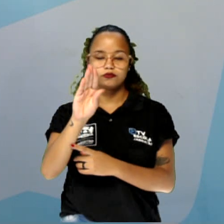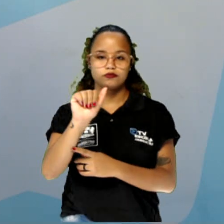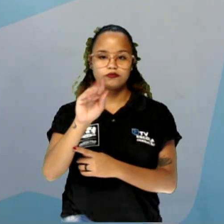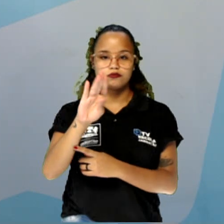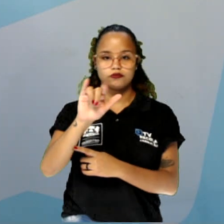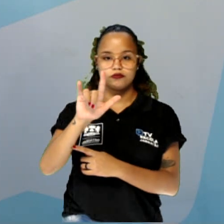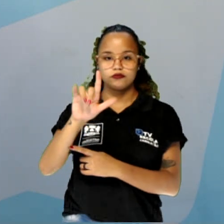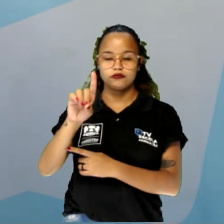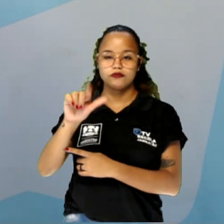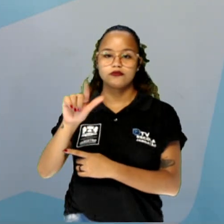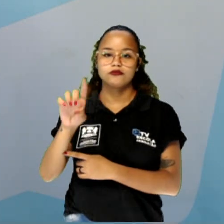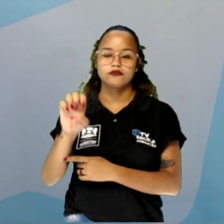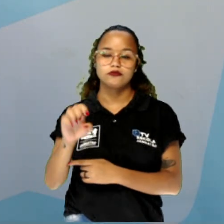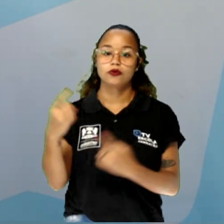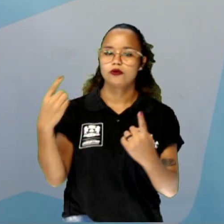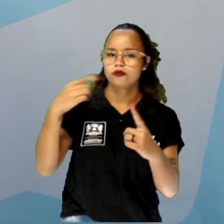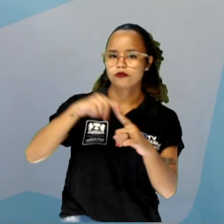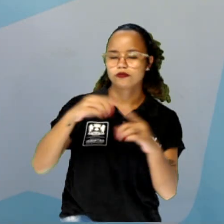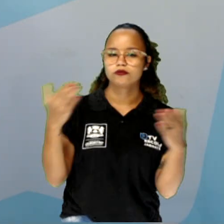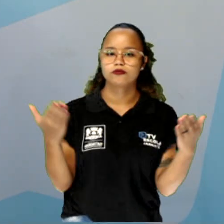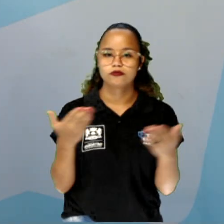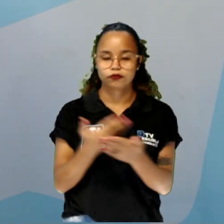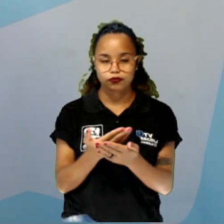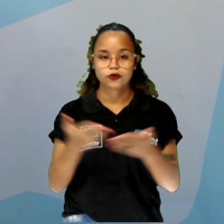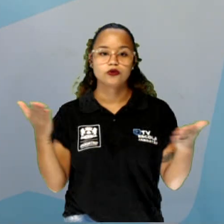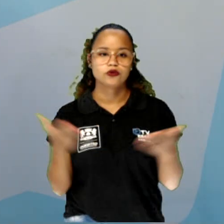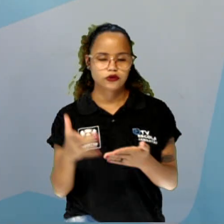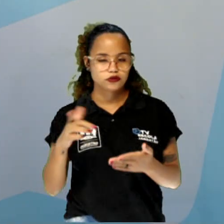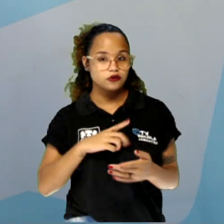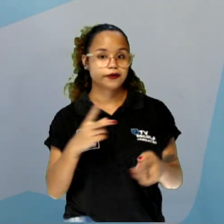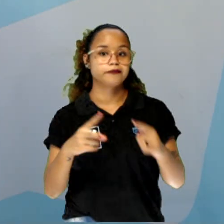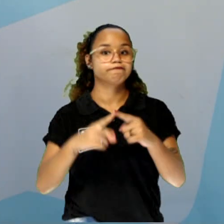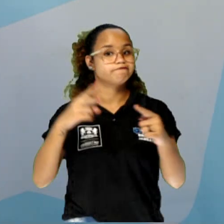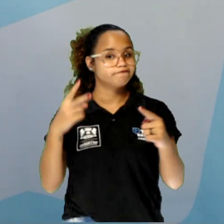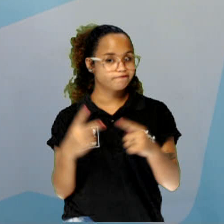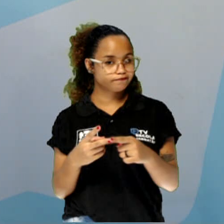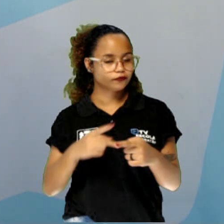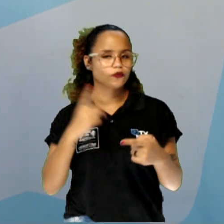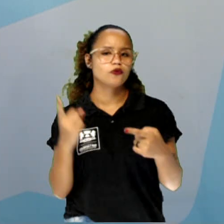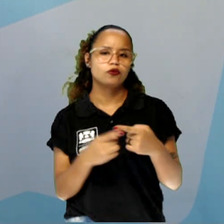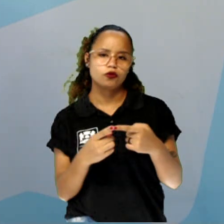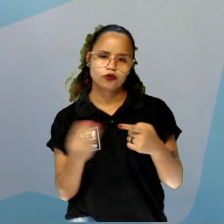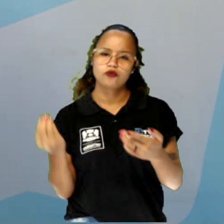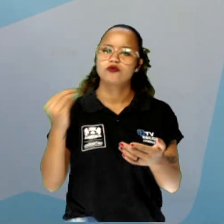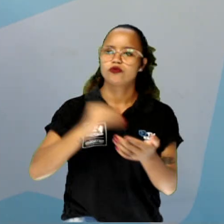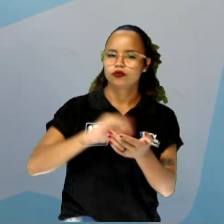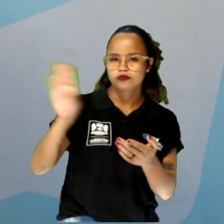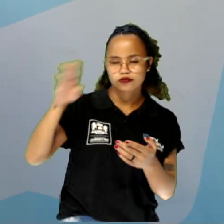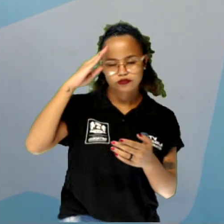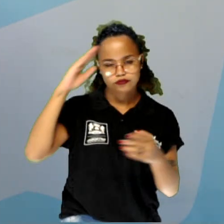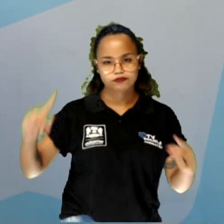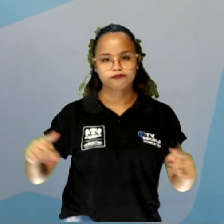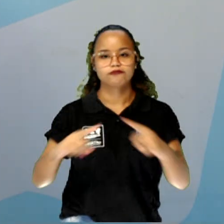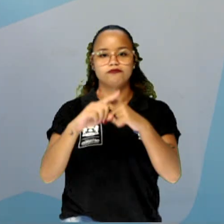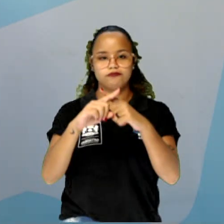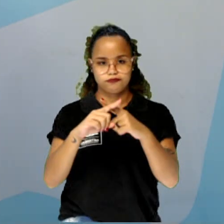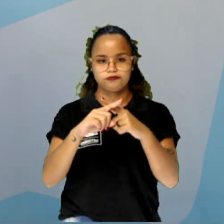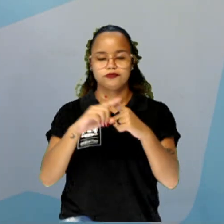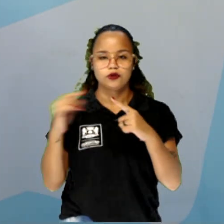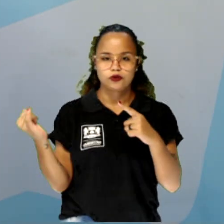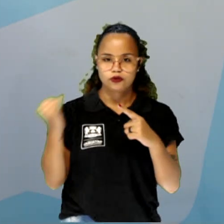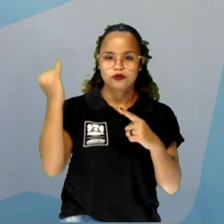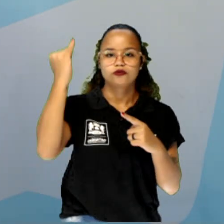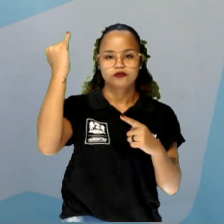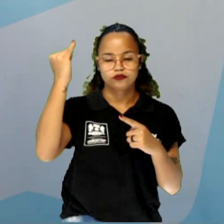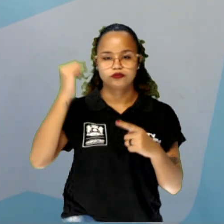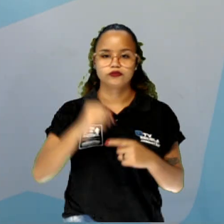O objetivo da aula de hoje, a gente na verdade vai ter dois objetivos. O primeiro é aplicar o princípio multiplicativo, o princípio fundamental